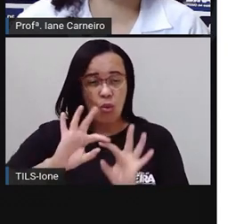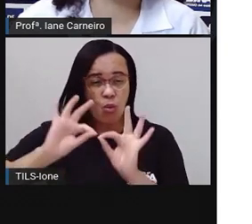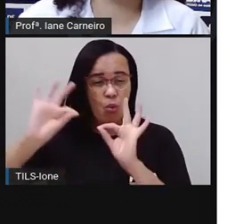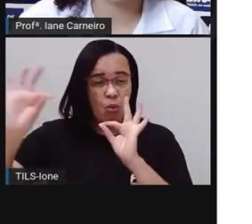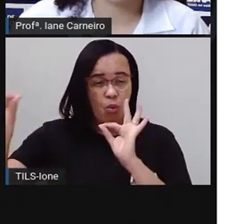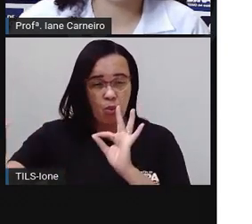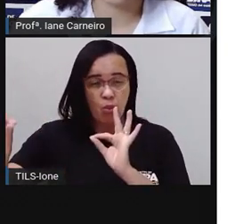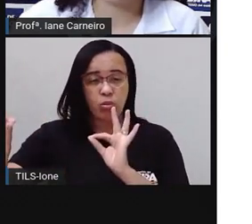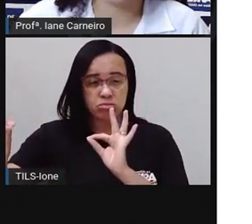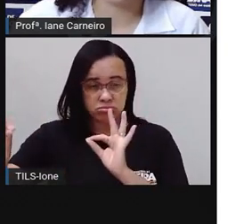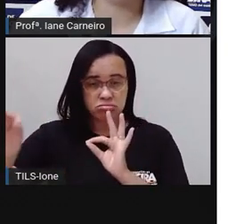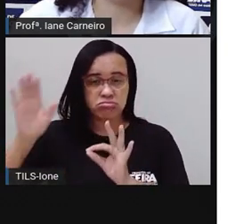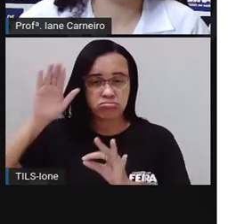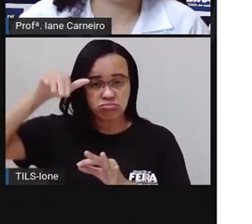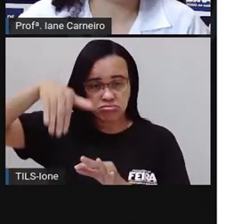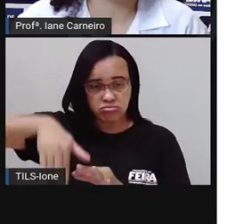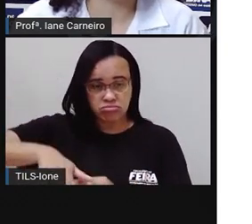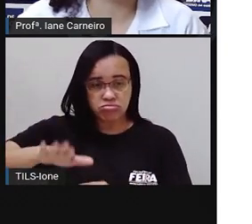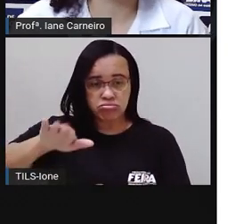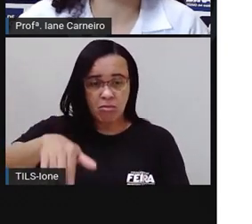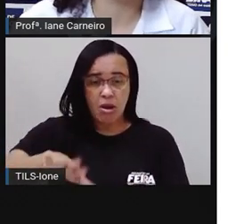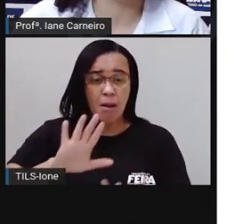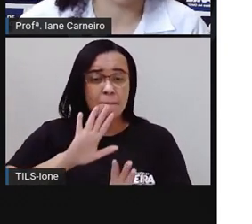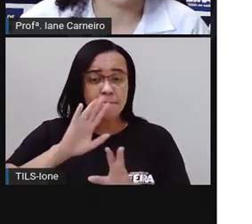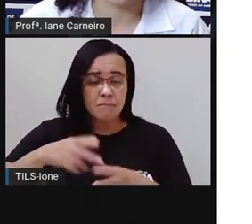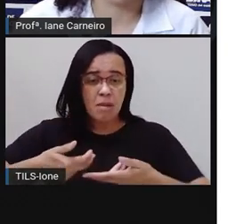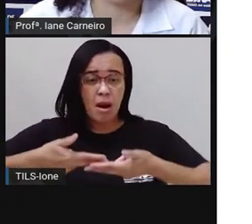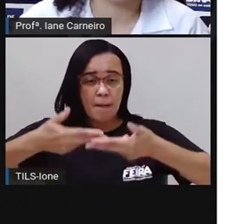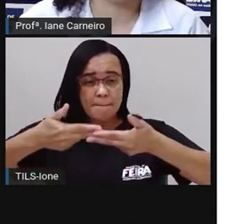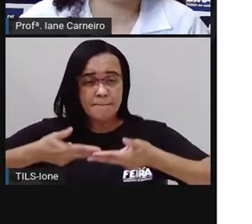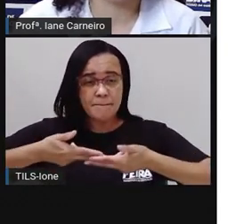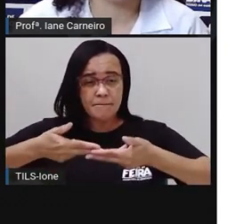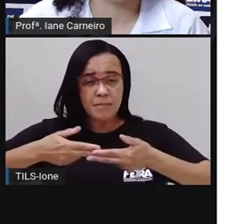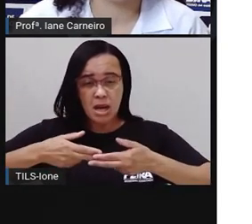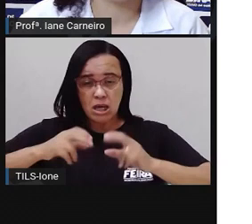Quando chegou na ponte, parou e olhou em volta.